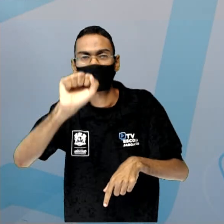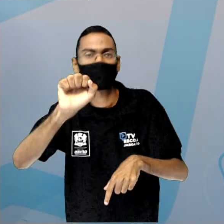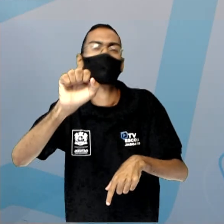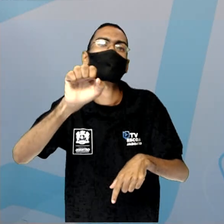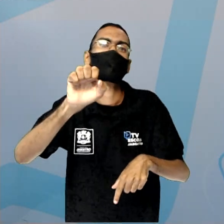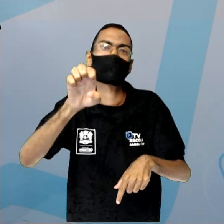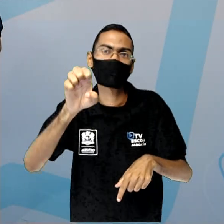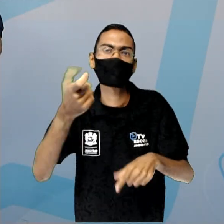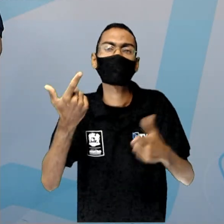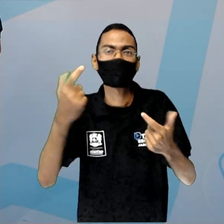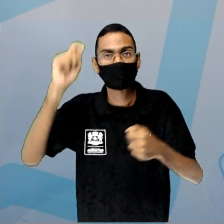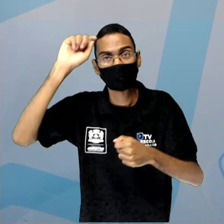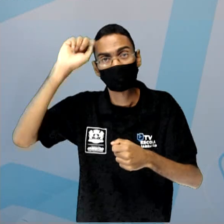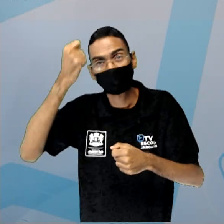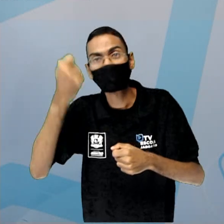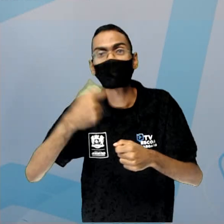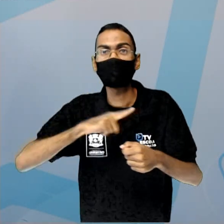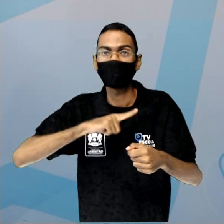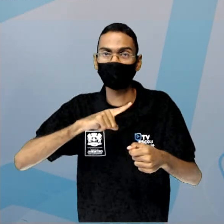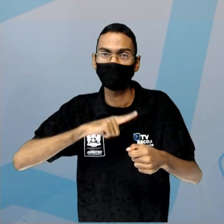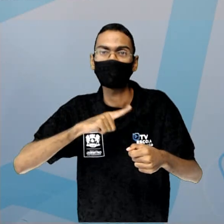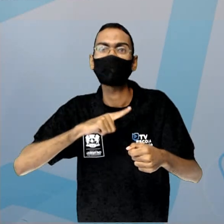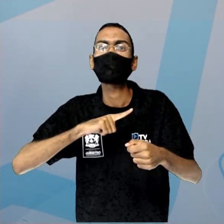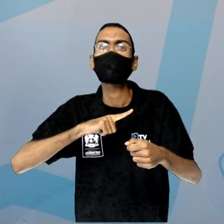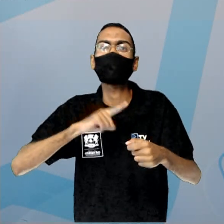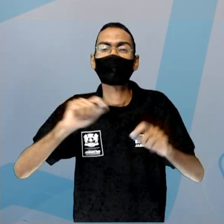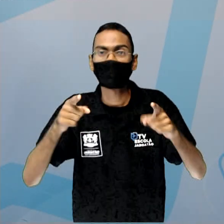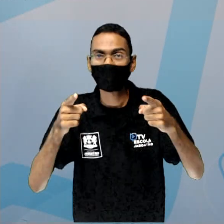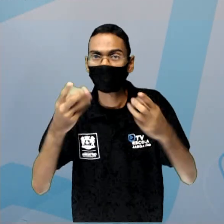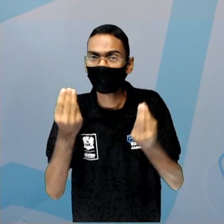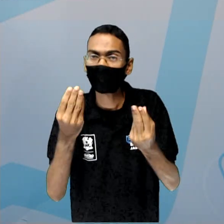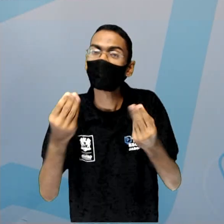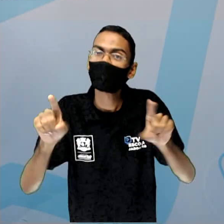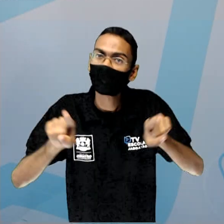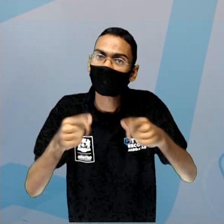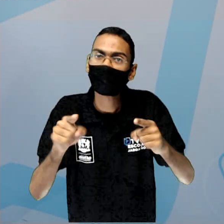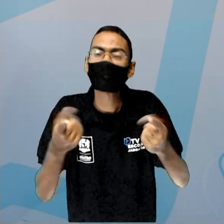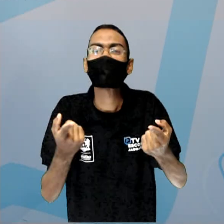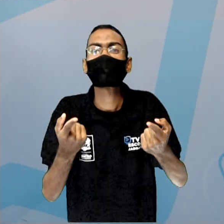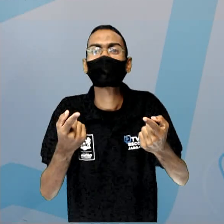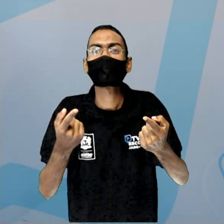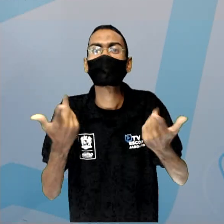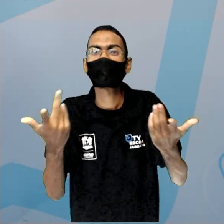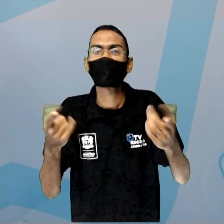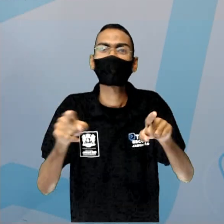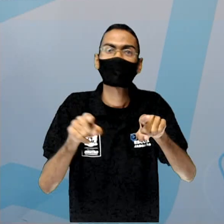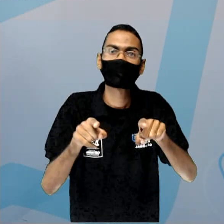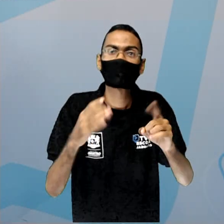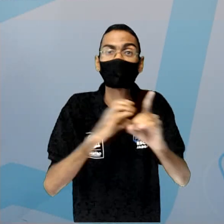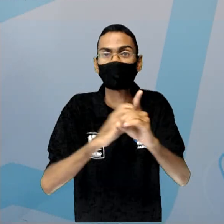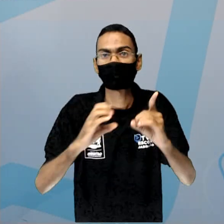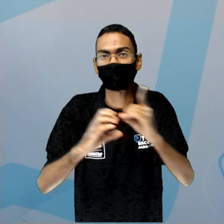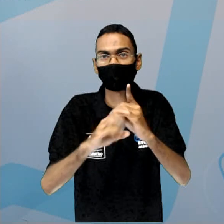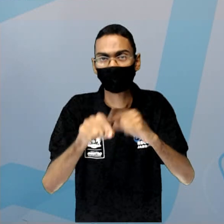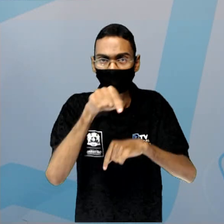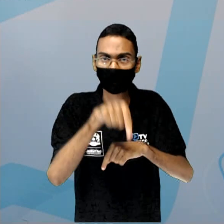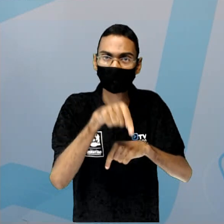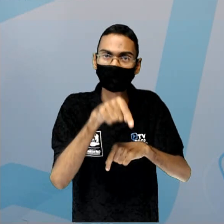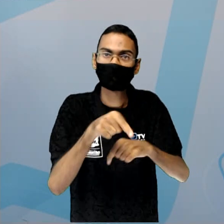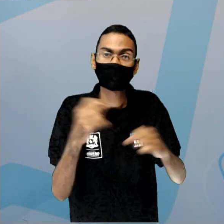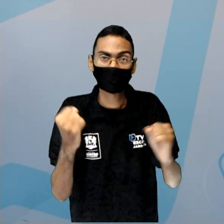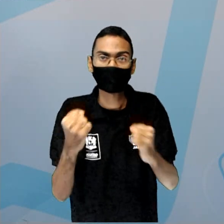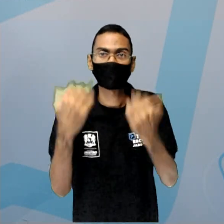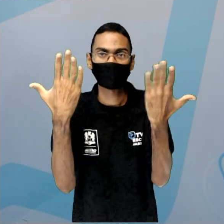africanos, eles têm muita musicalidade nas suas celebrações. Isso se torna sempre uma festa,